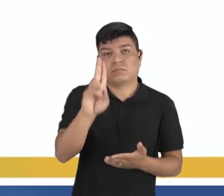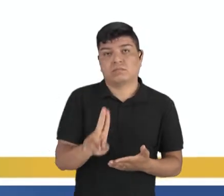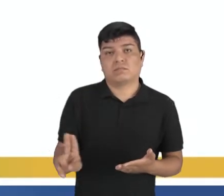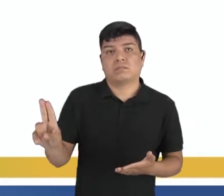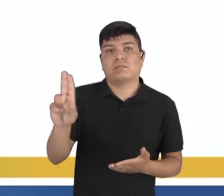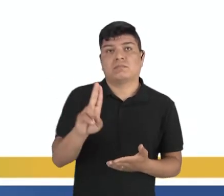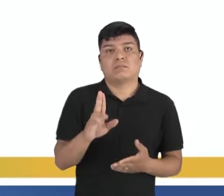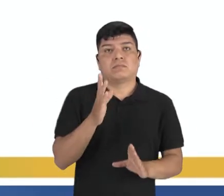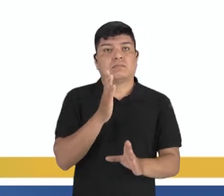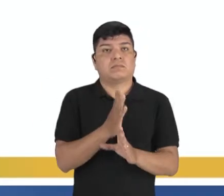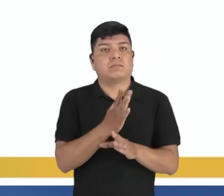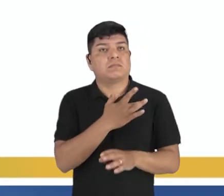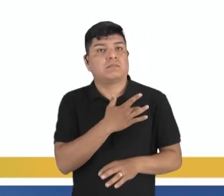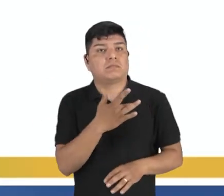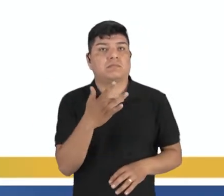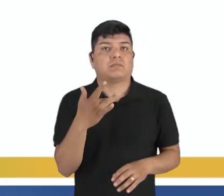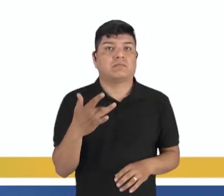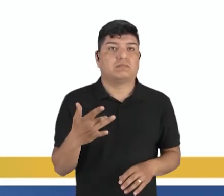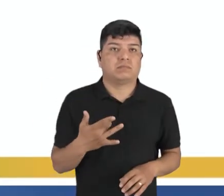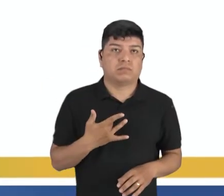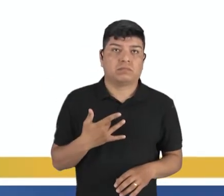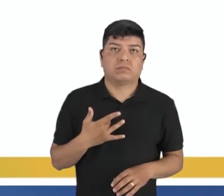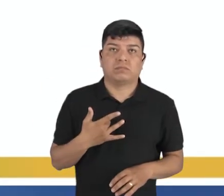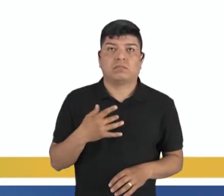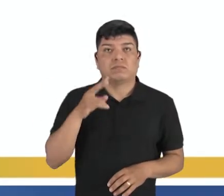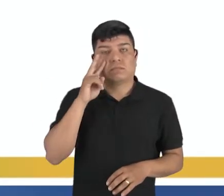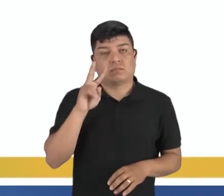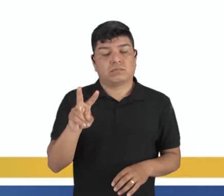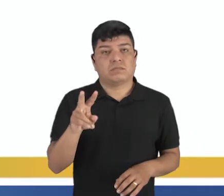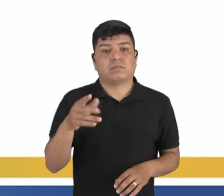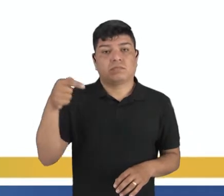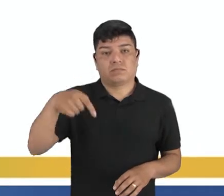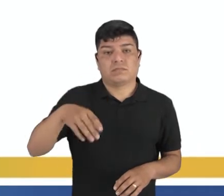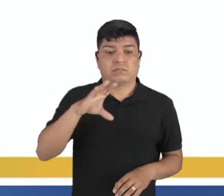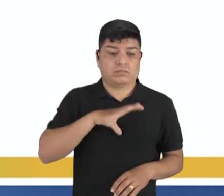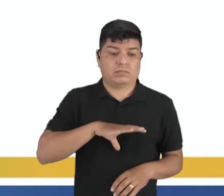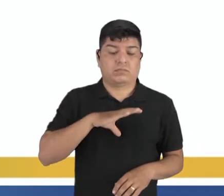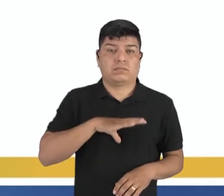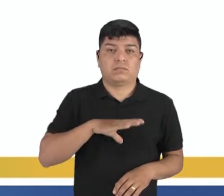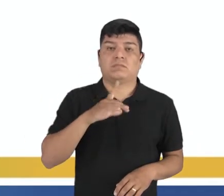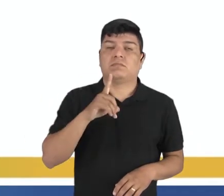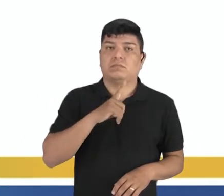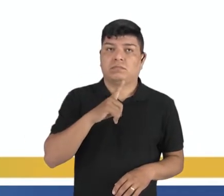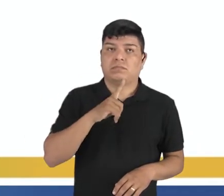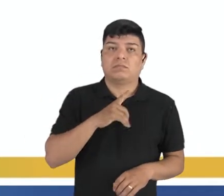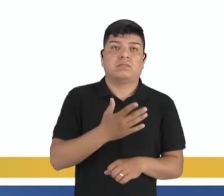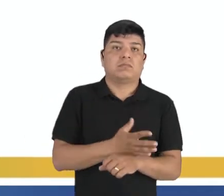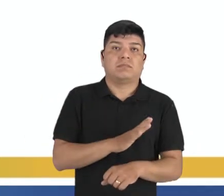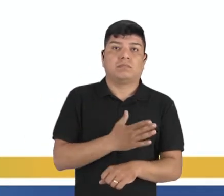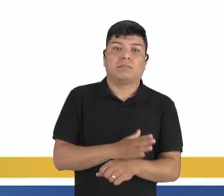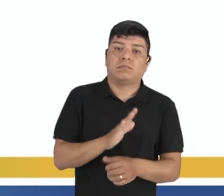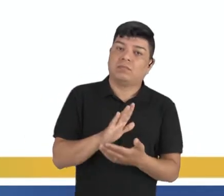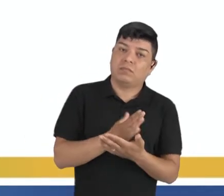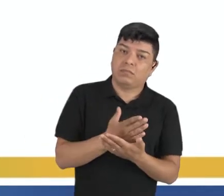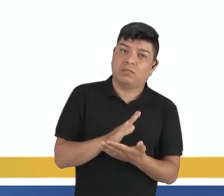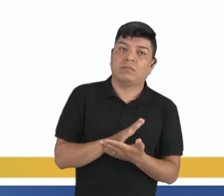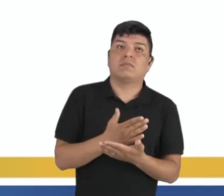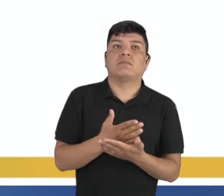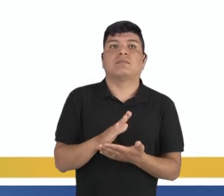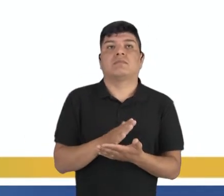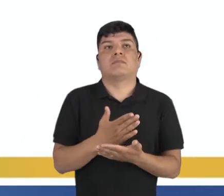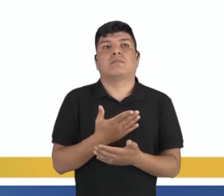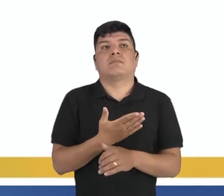questões de saúde, tá? Vocês vão ver que, inclusive, aqui na nossa cidade, nós temos a prática de algumas dessas